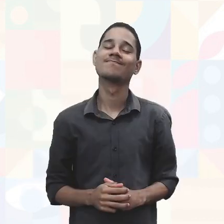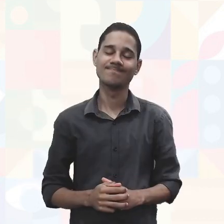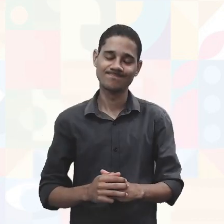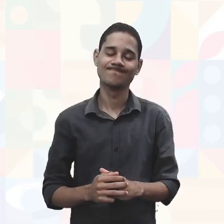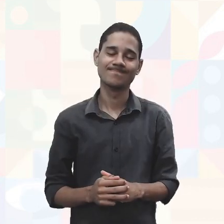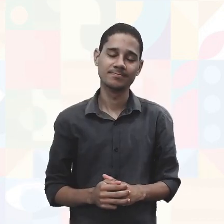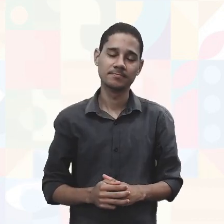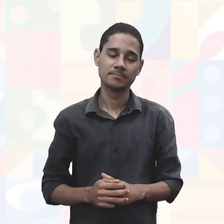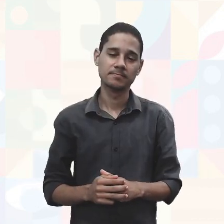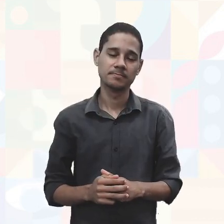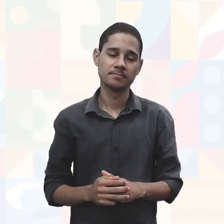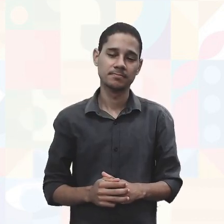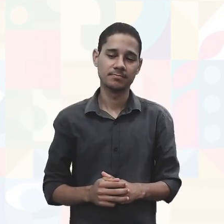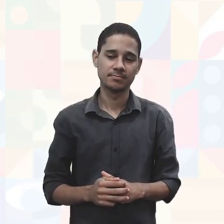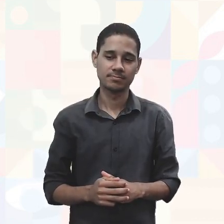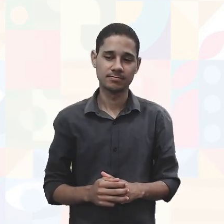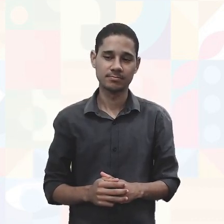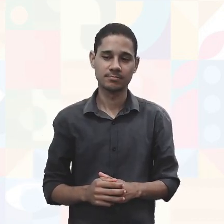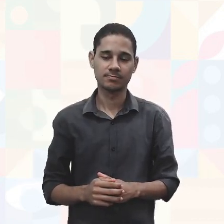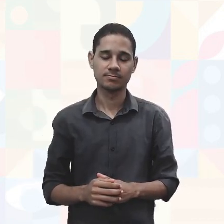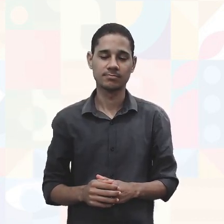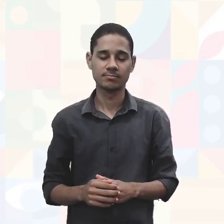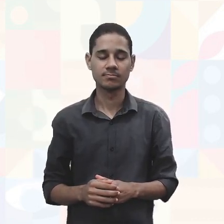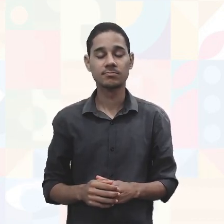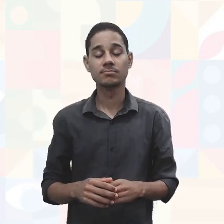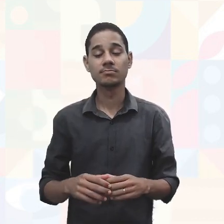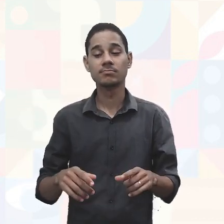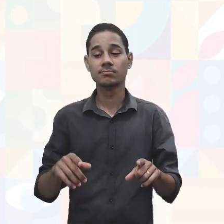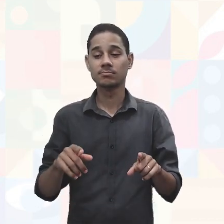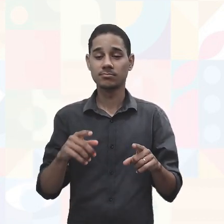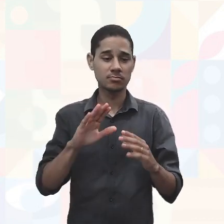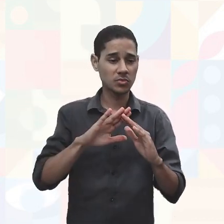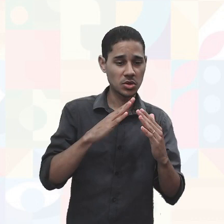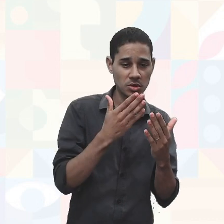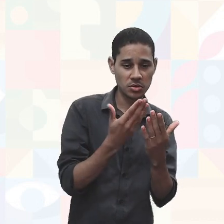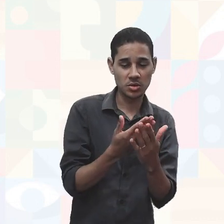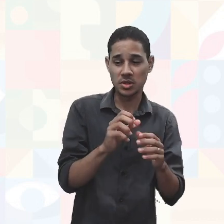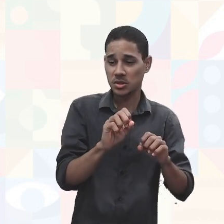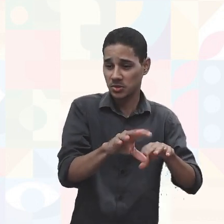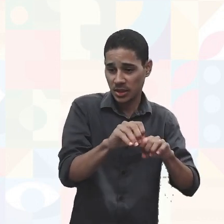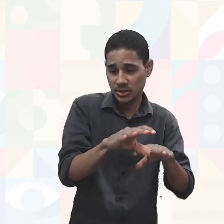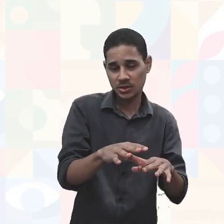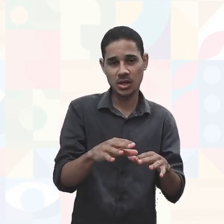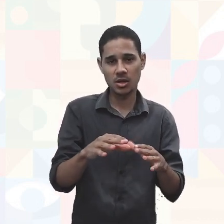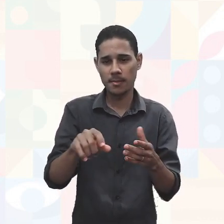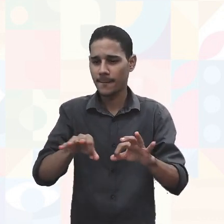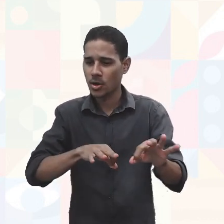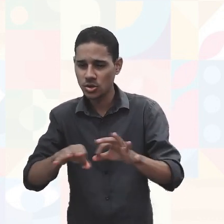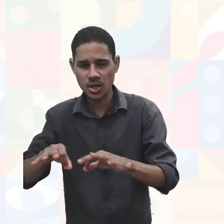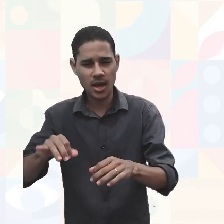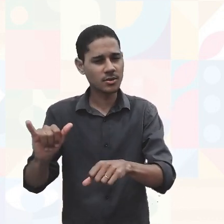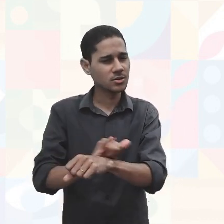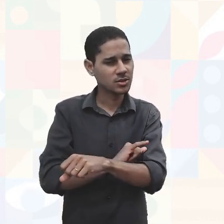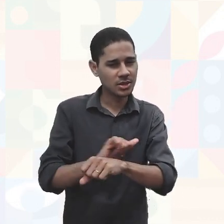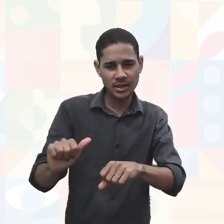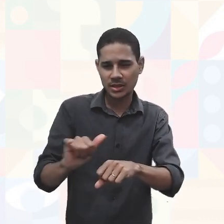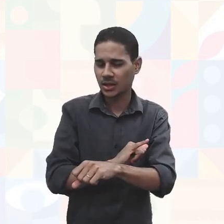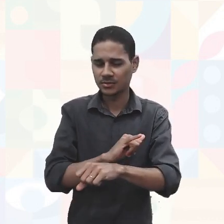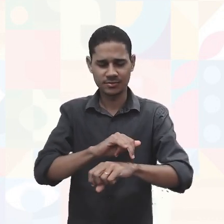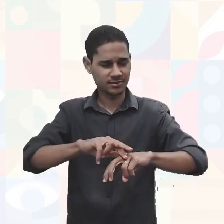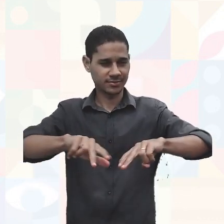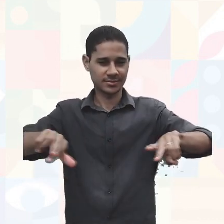todos os âmbitos que ela precisar, da educação, de novos projetos, estratégias, isso tudo colabora.